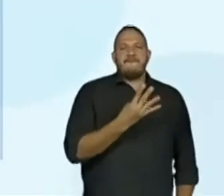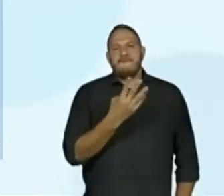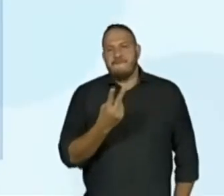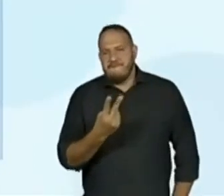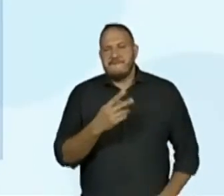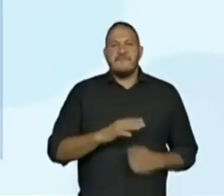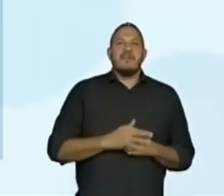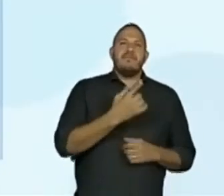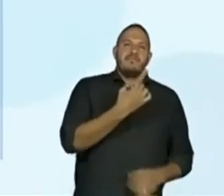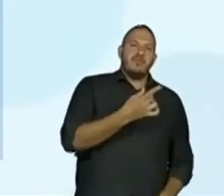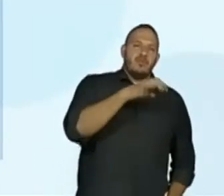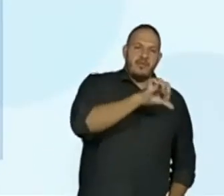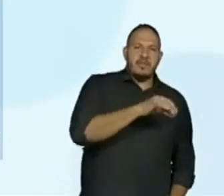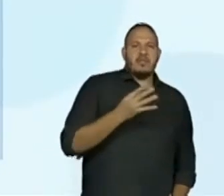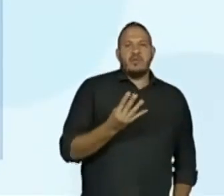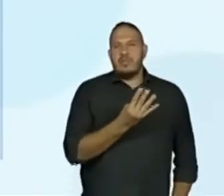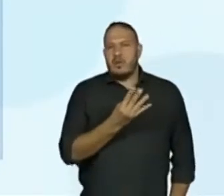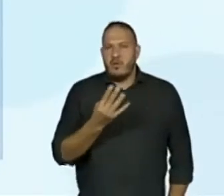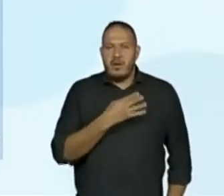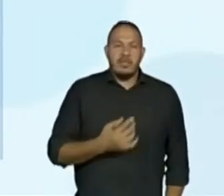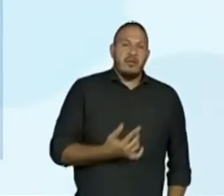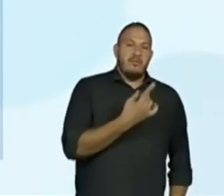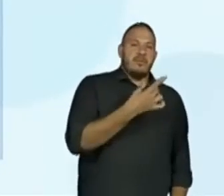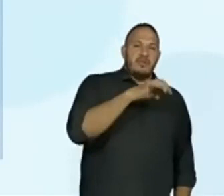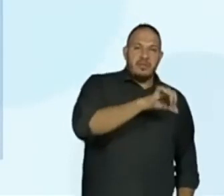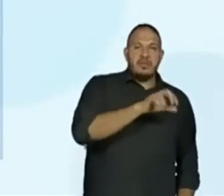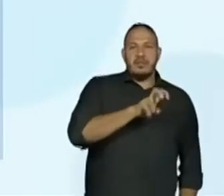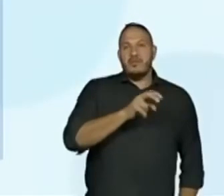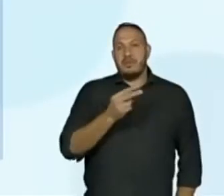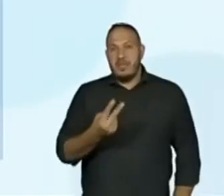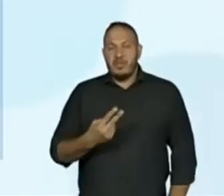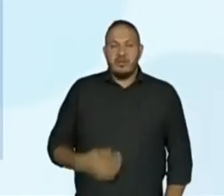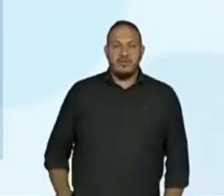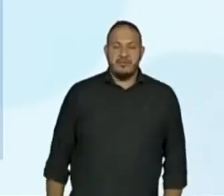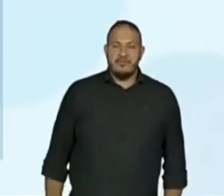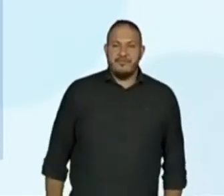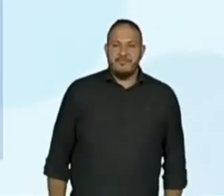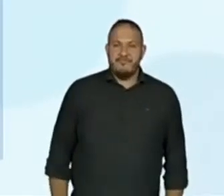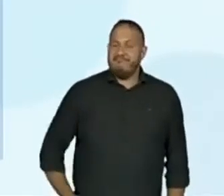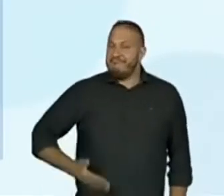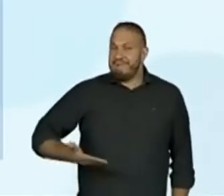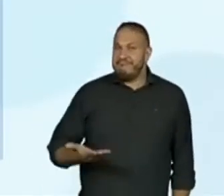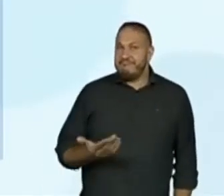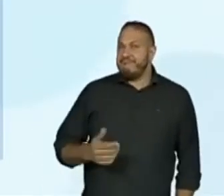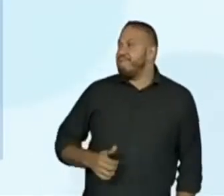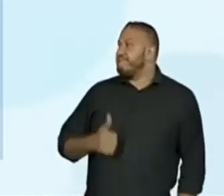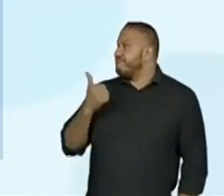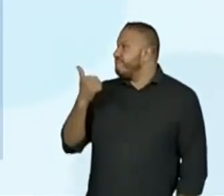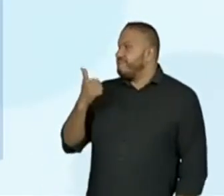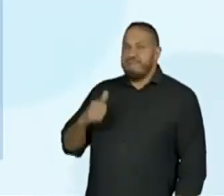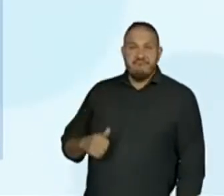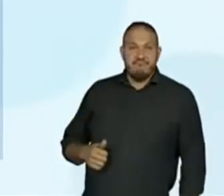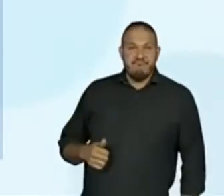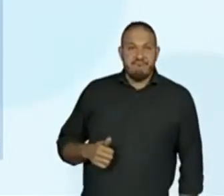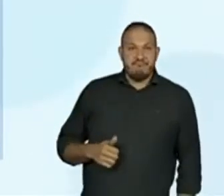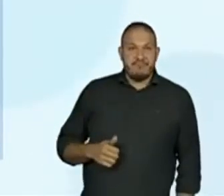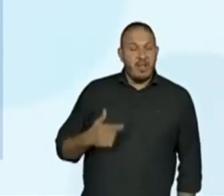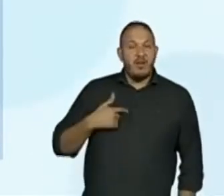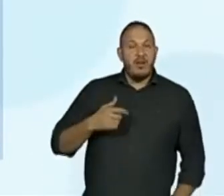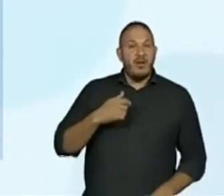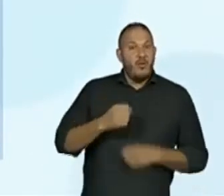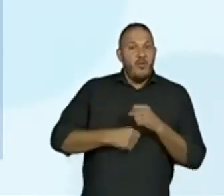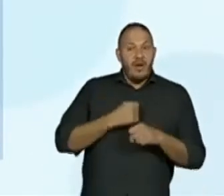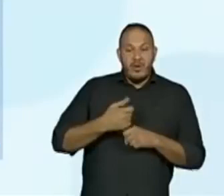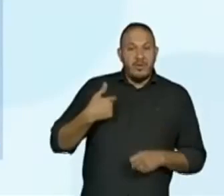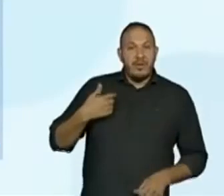1942, 1944, 1952. Essa aqui, ó, foi do ano que eu nasci.